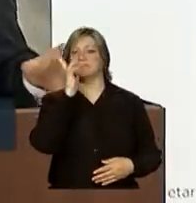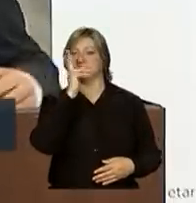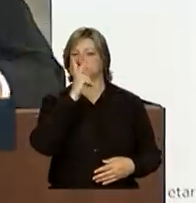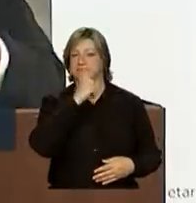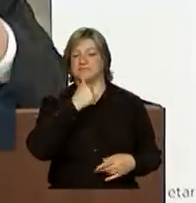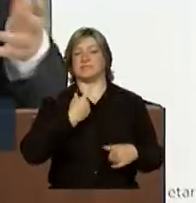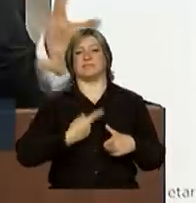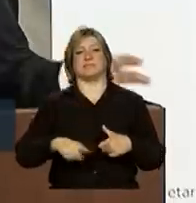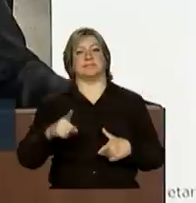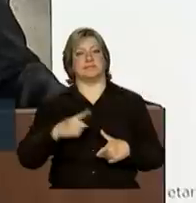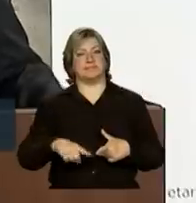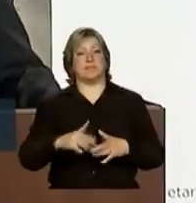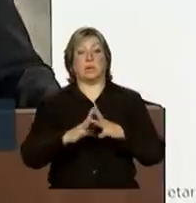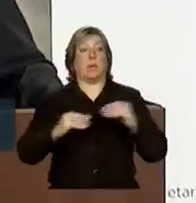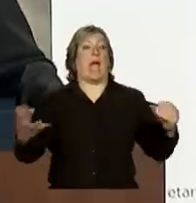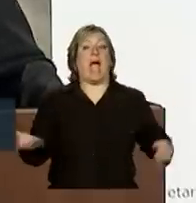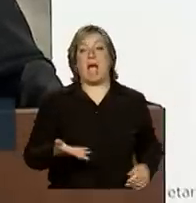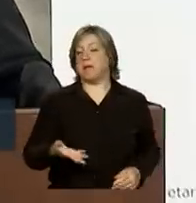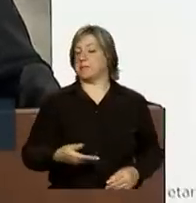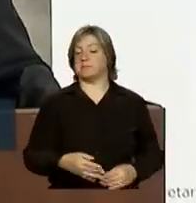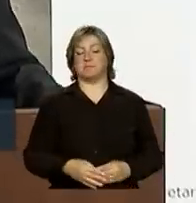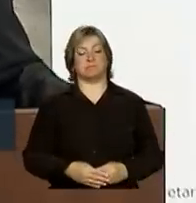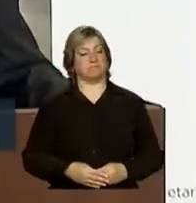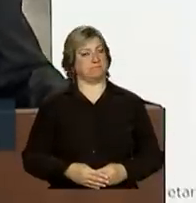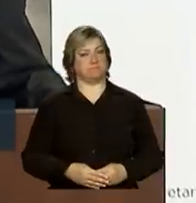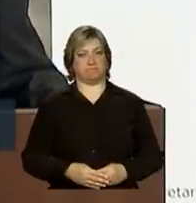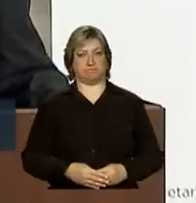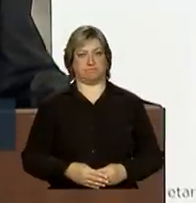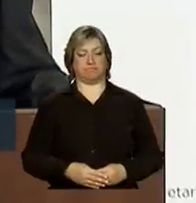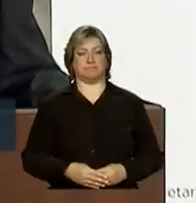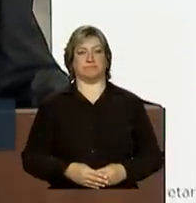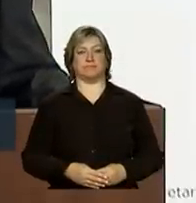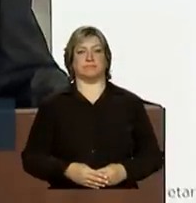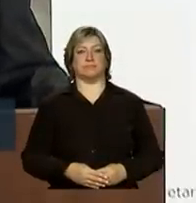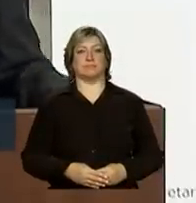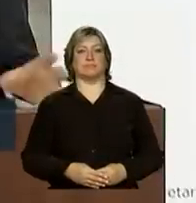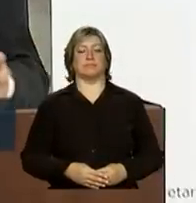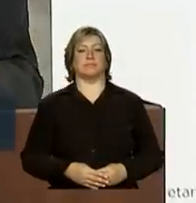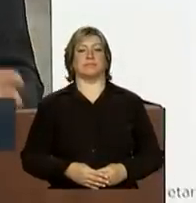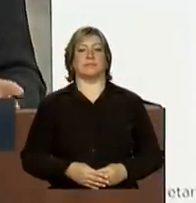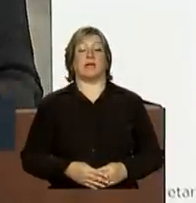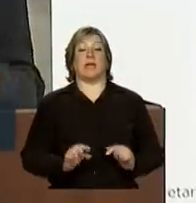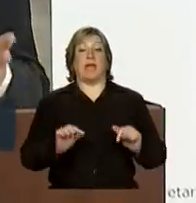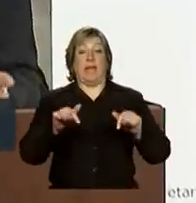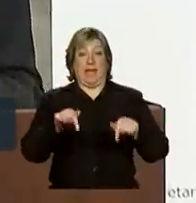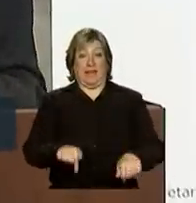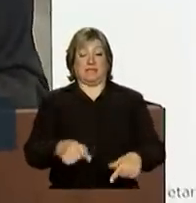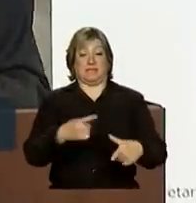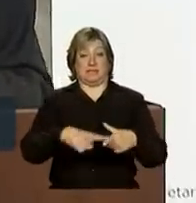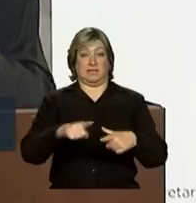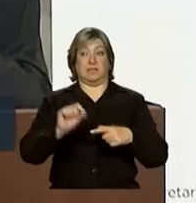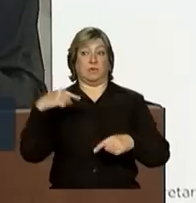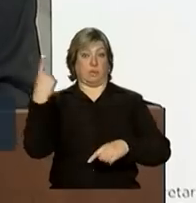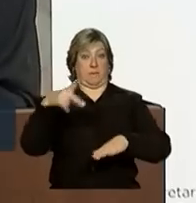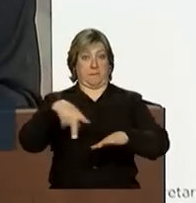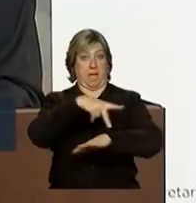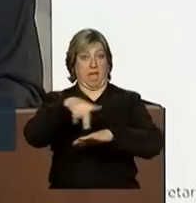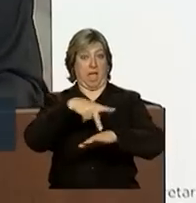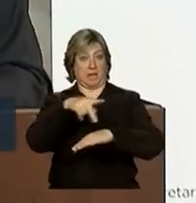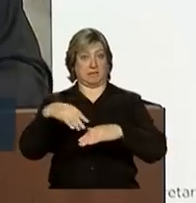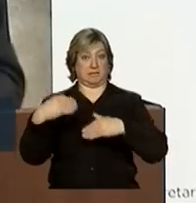os problemas não serão resolvidos no curto prazo. Essa situação dos países avançados